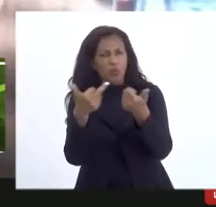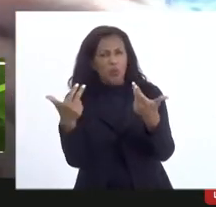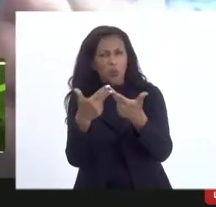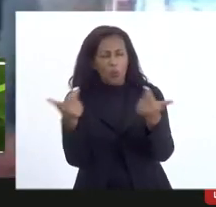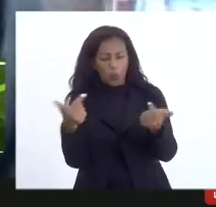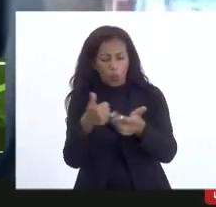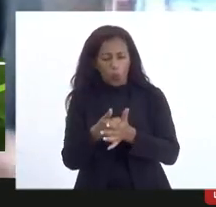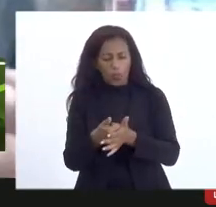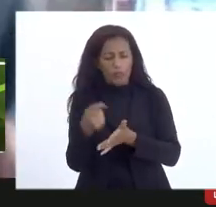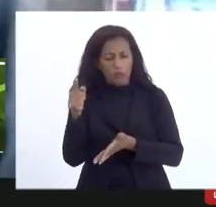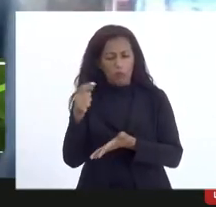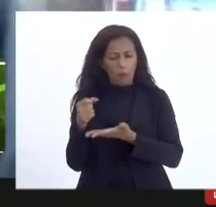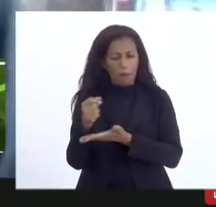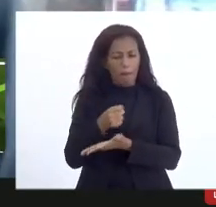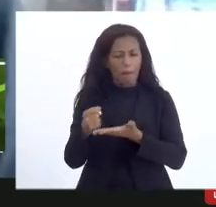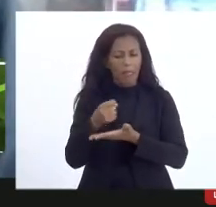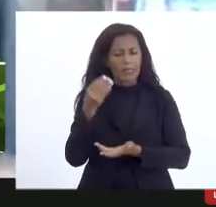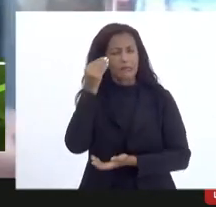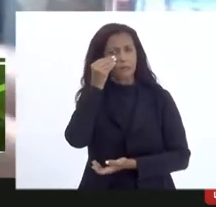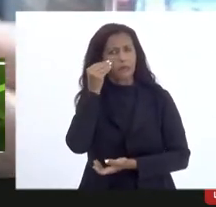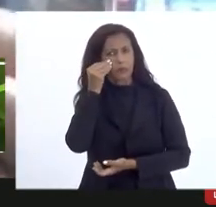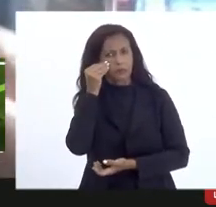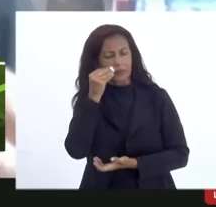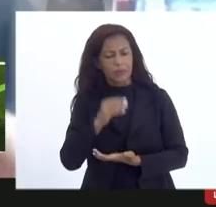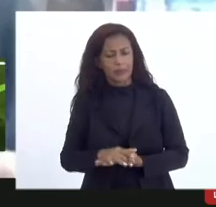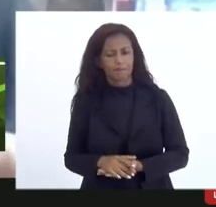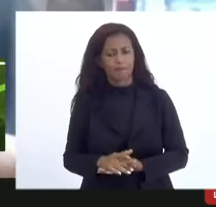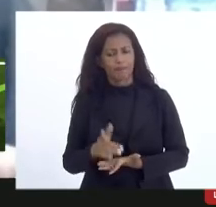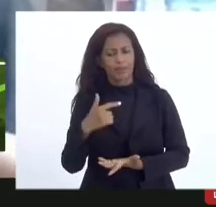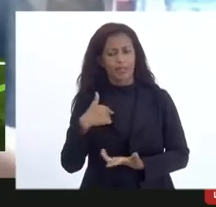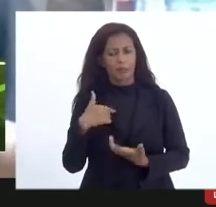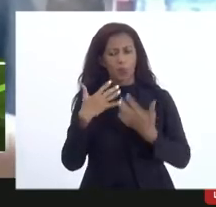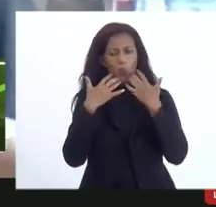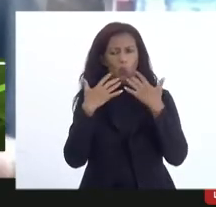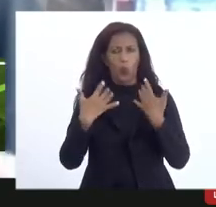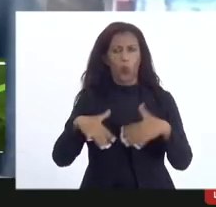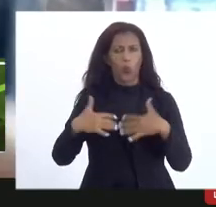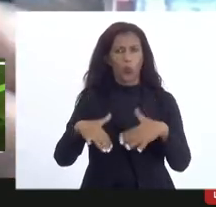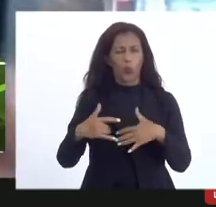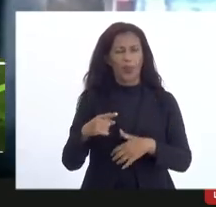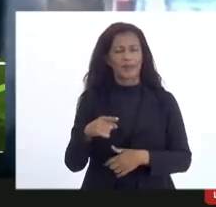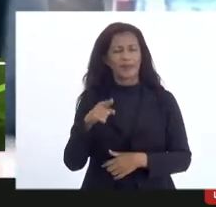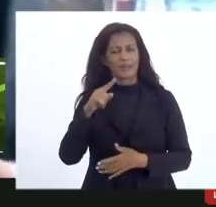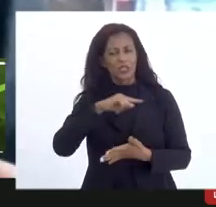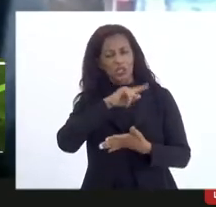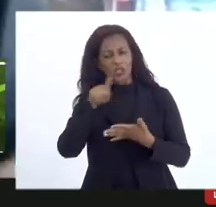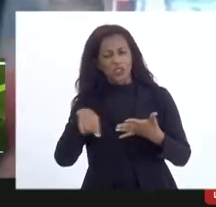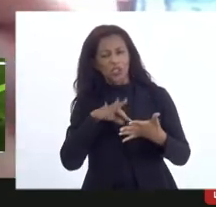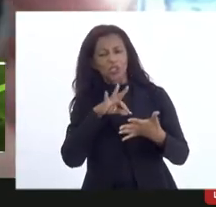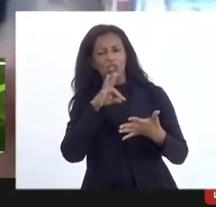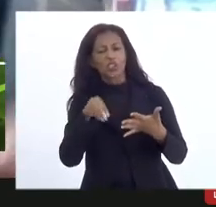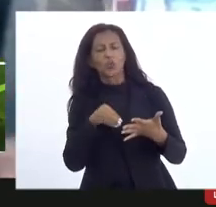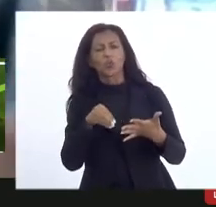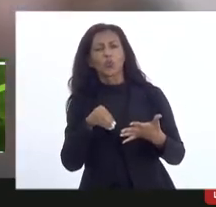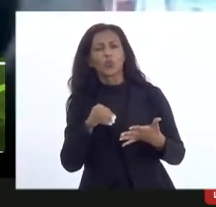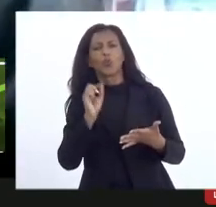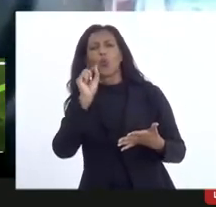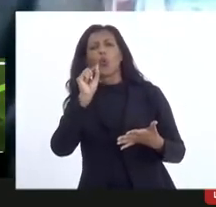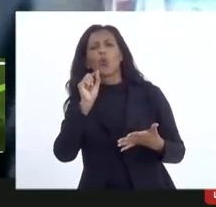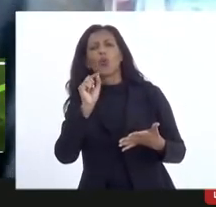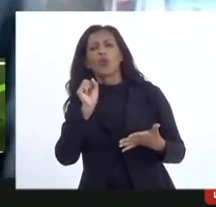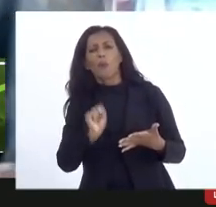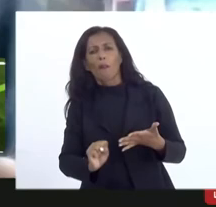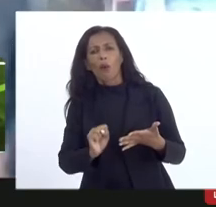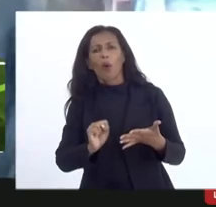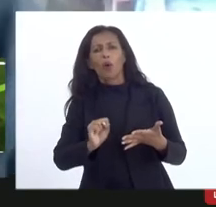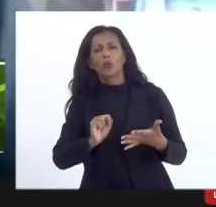com muito fundamento e muita experiência e a minha aflição é dessas todas quais que eu posso pegar e melhorar